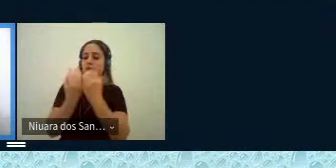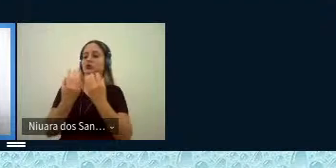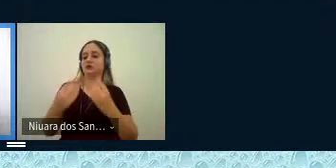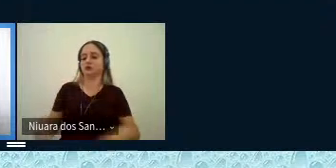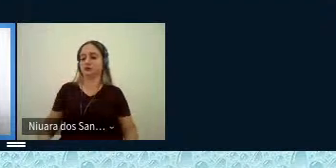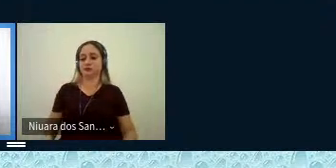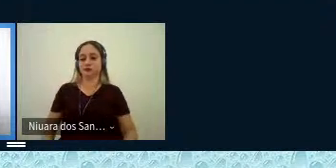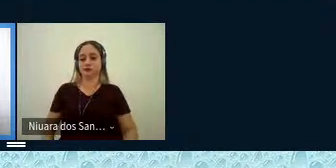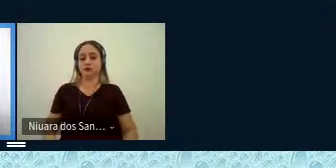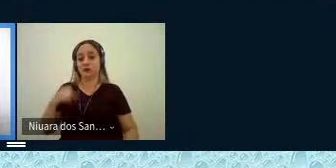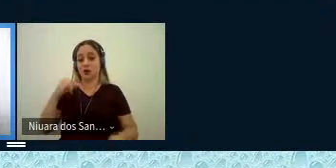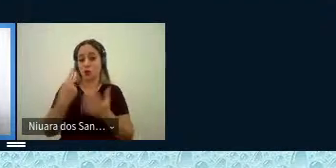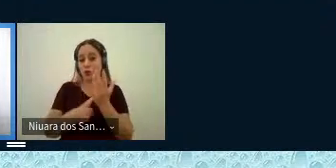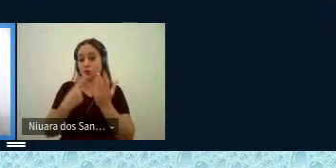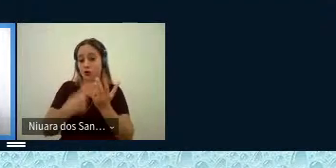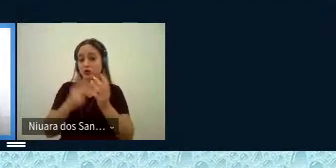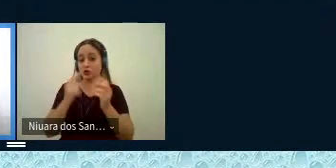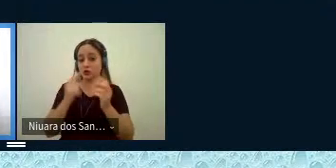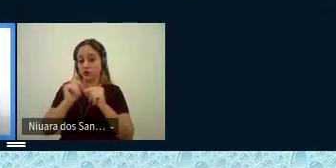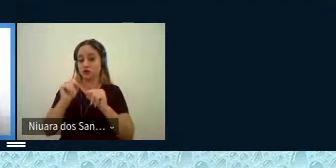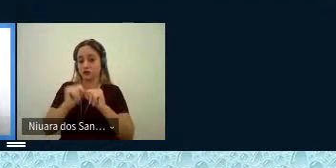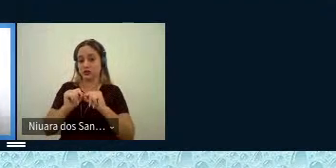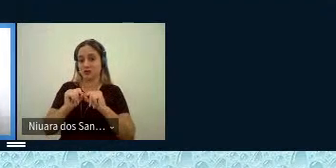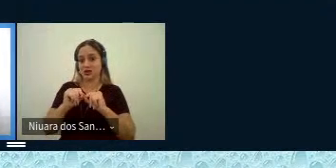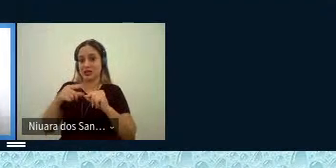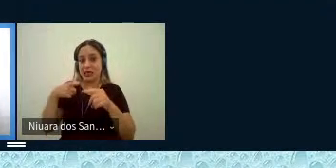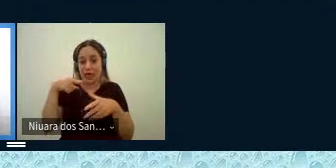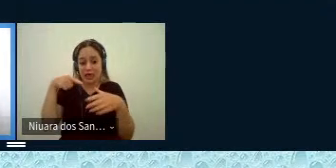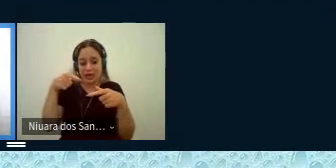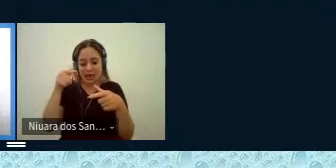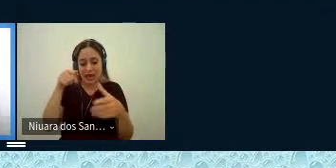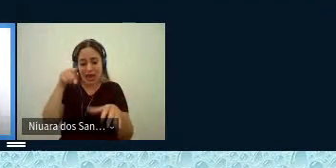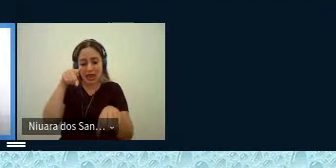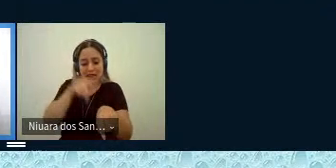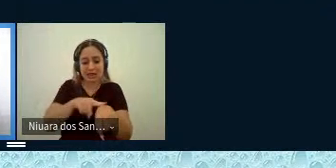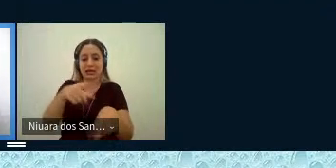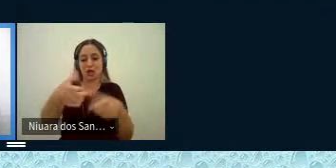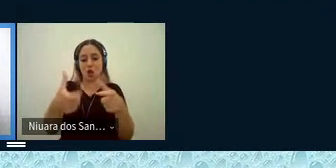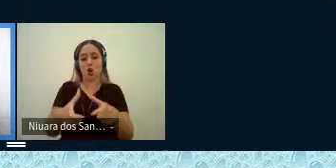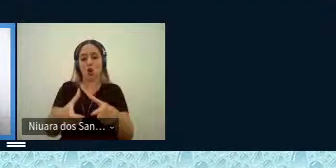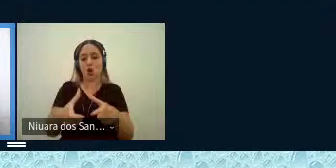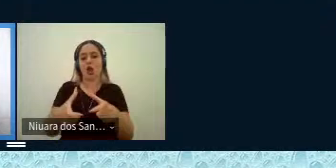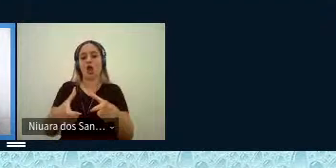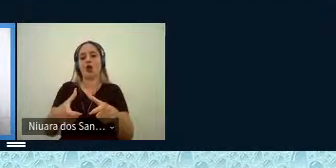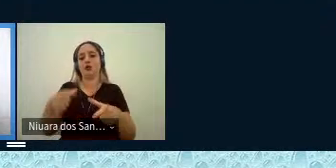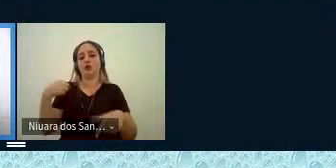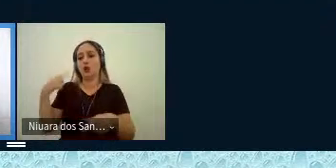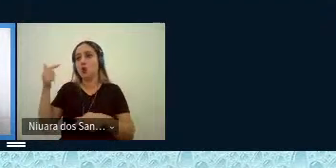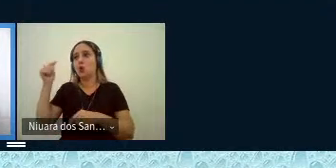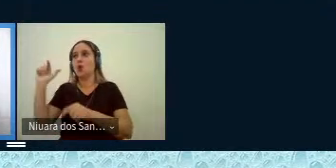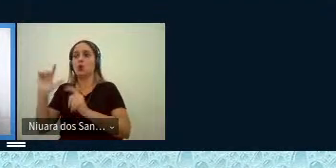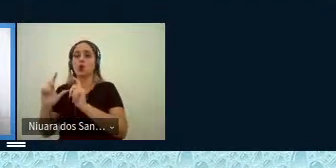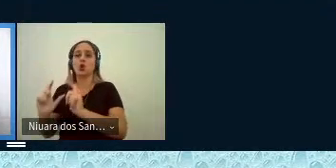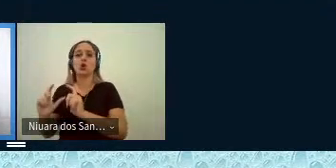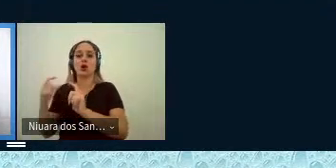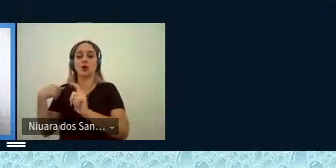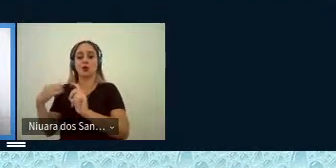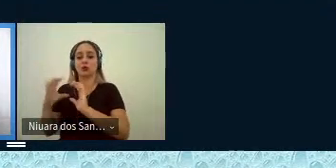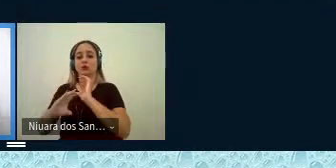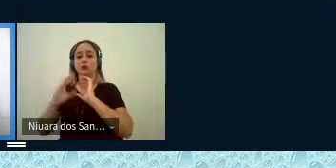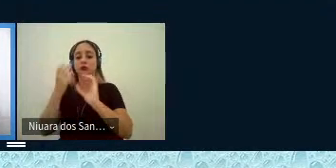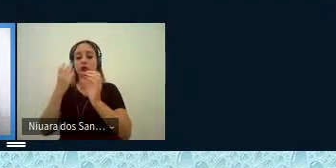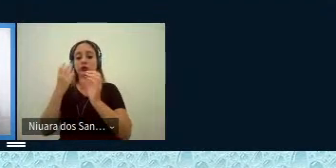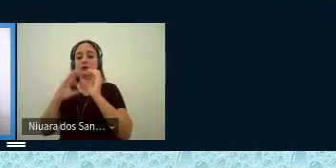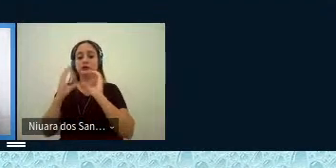se esses acordos são feitos, por exemplo, ali naquele espaço, pode ser que o outro ambiente, quando essa comunicação